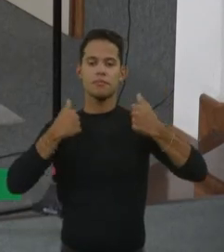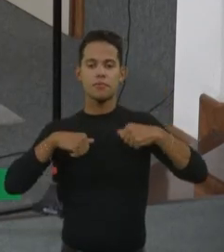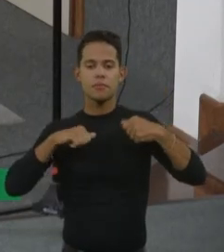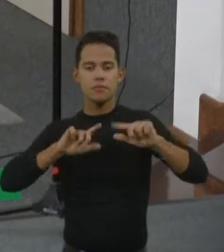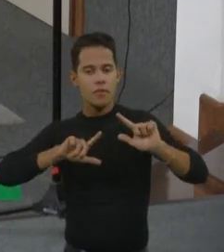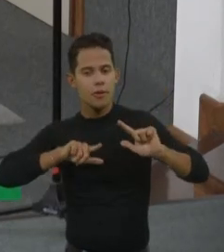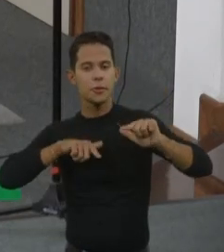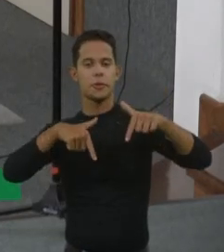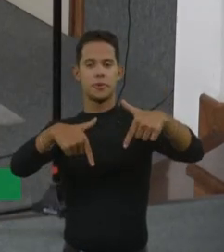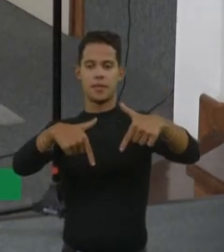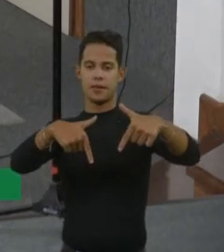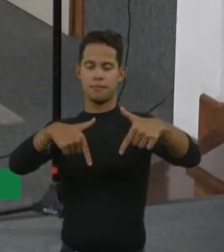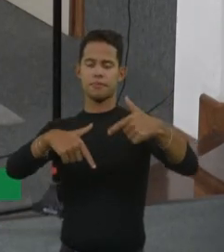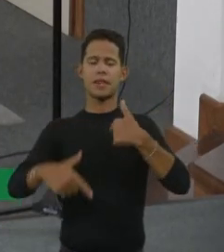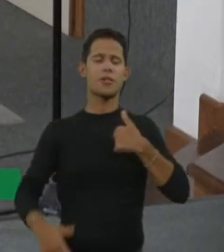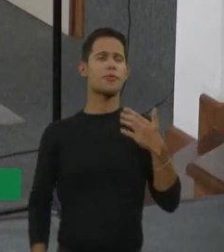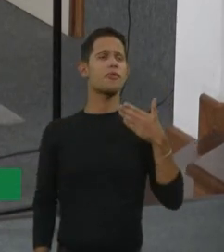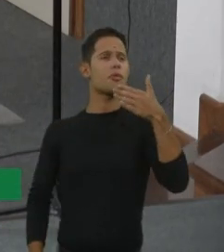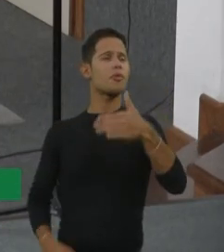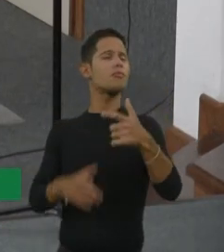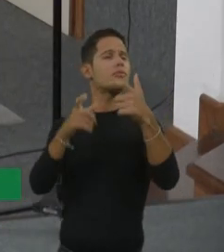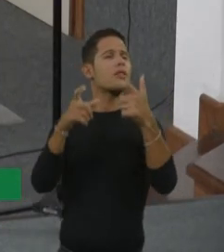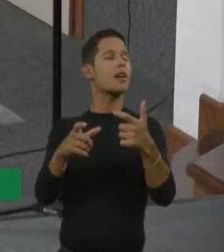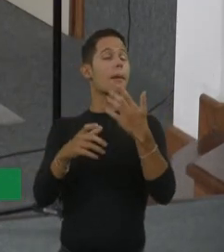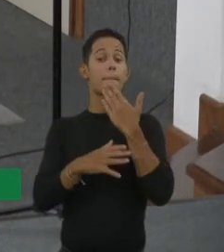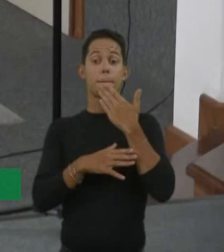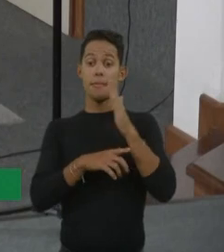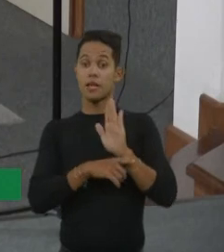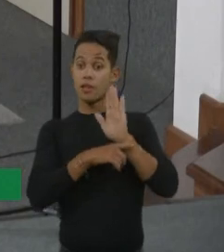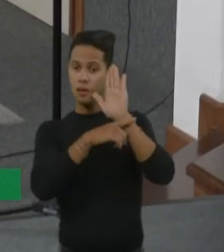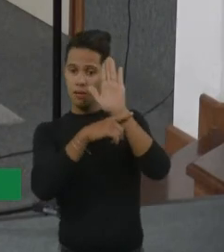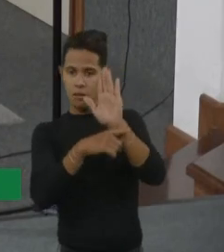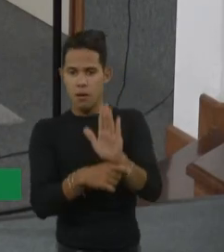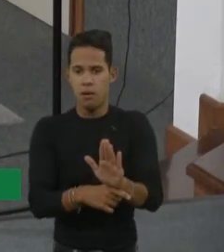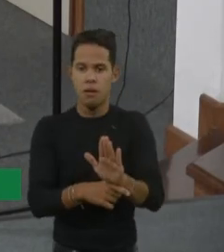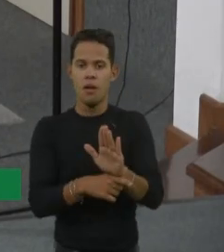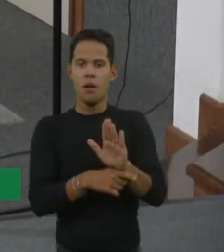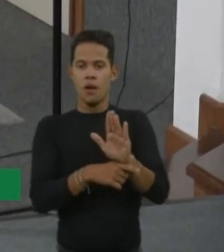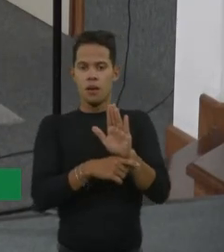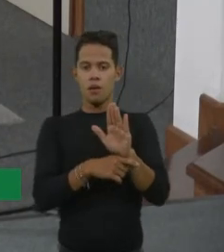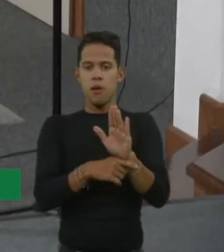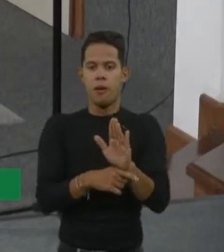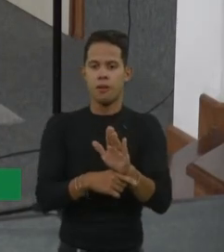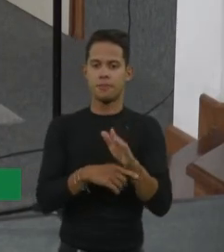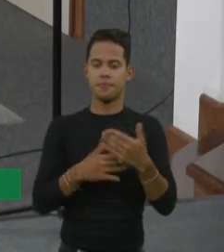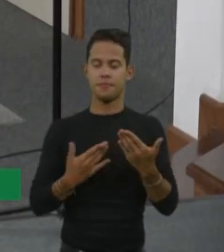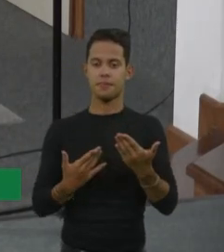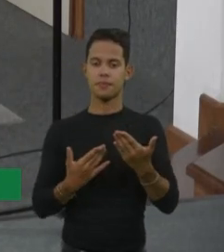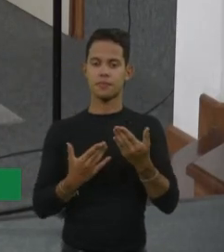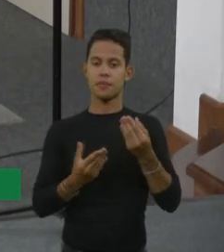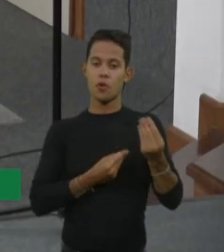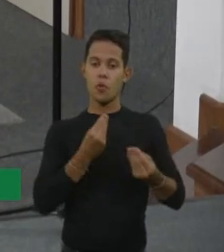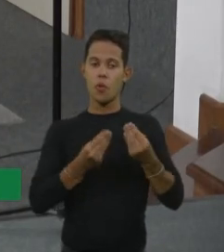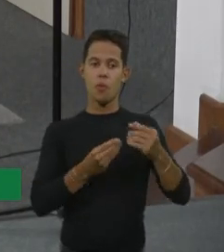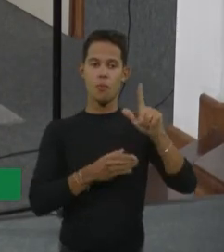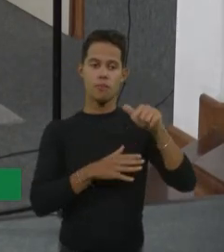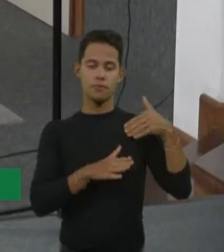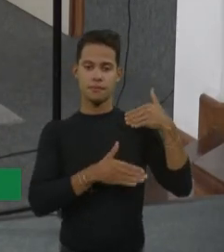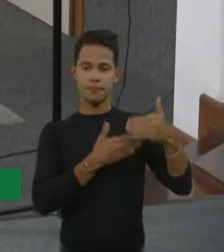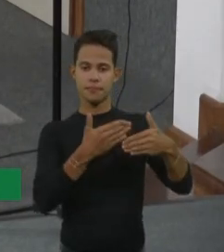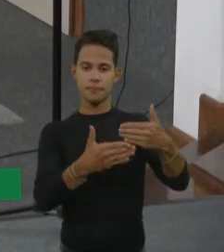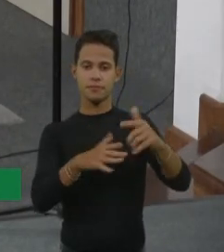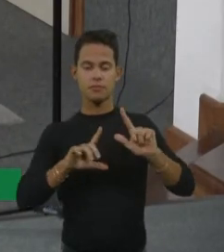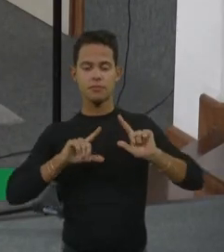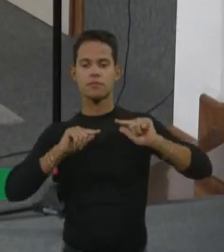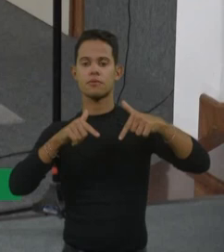E aí, onde é que eu vou? Eu vou pedir ajuda, né? Eu vou pedir ajuda pra Star Wars, né? Onde a gente está nesse processo, né? Lutando pela